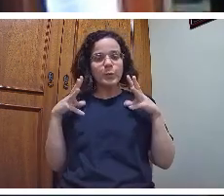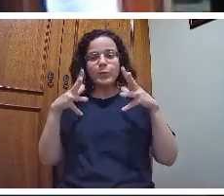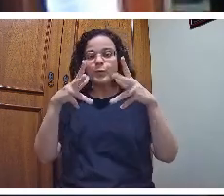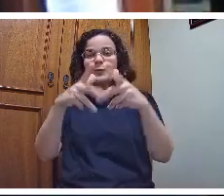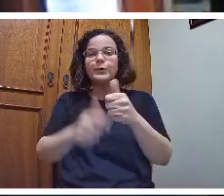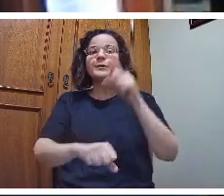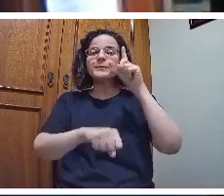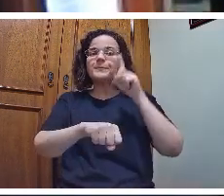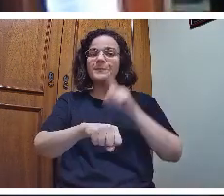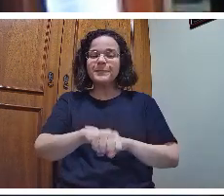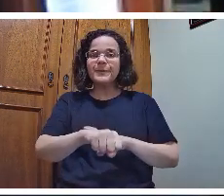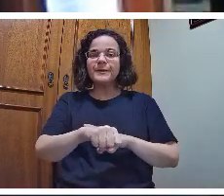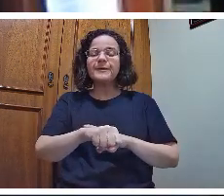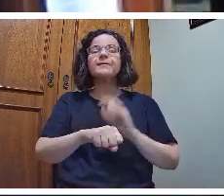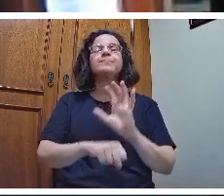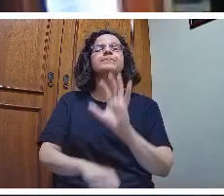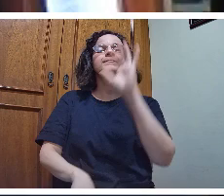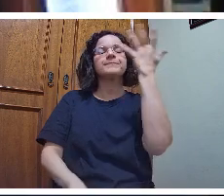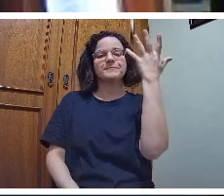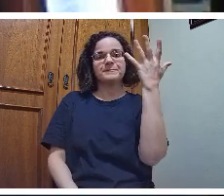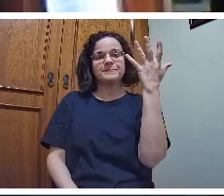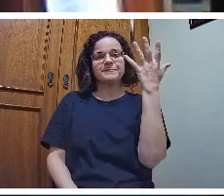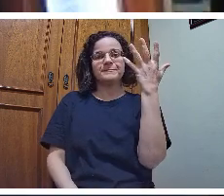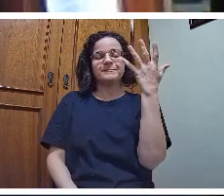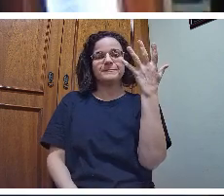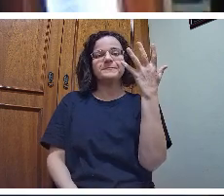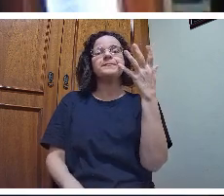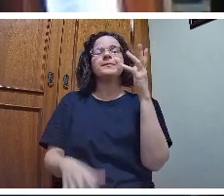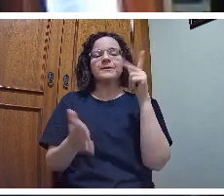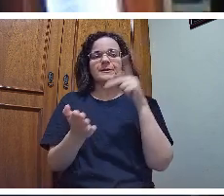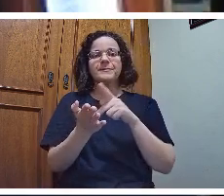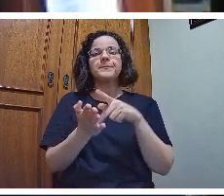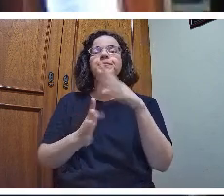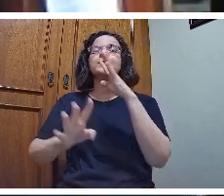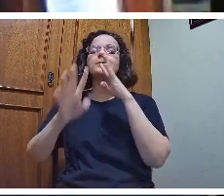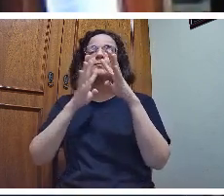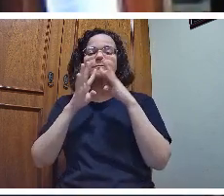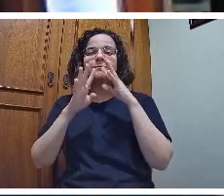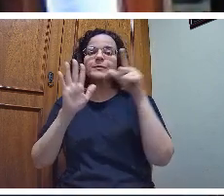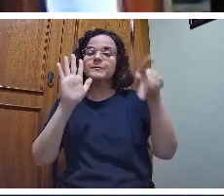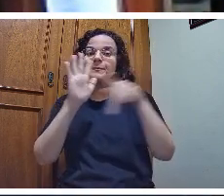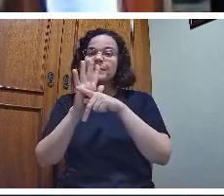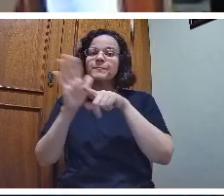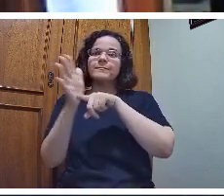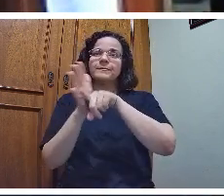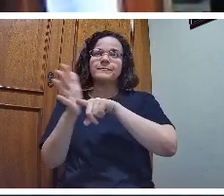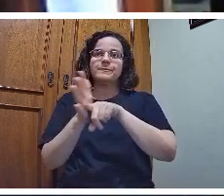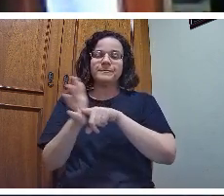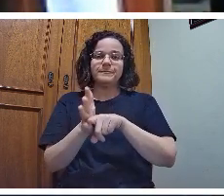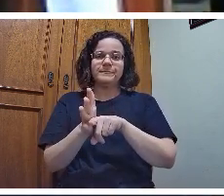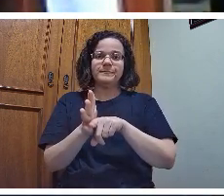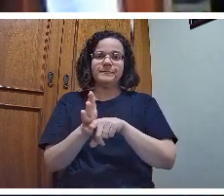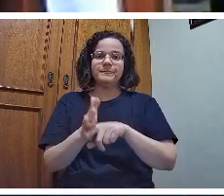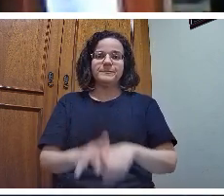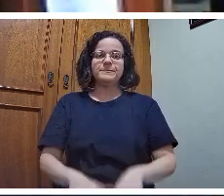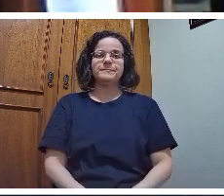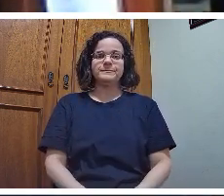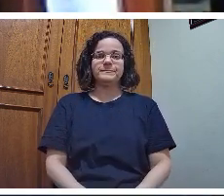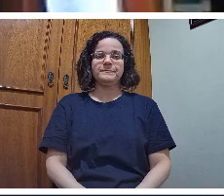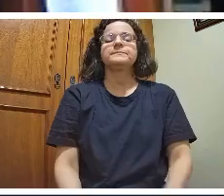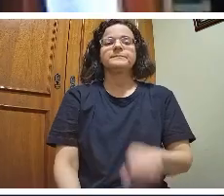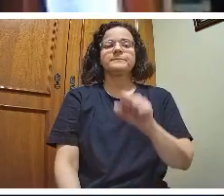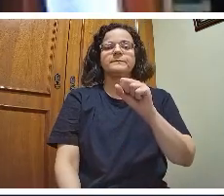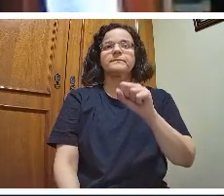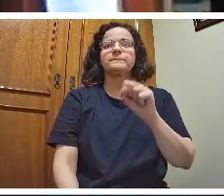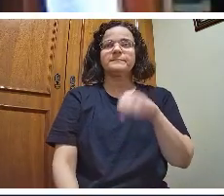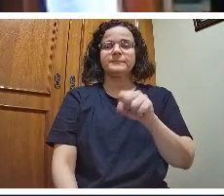todos os momentos em que se realiza a aprendizagem do conhecimento científico. Aqui, sim. Na instrumentalização,